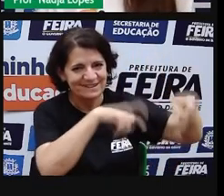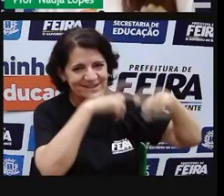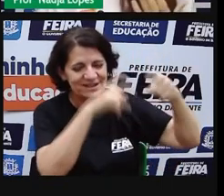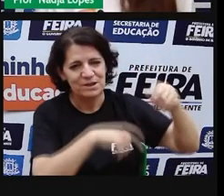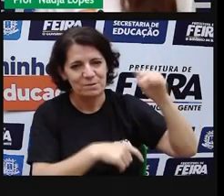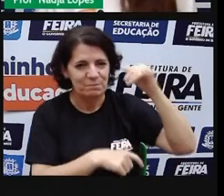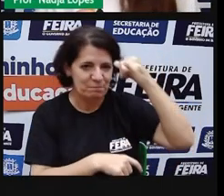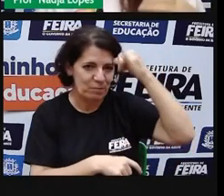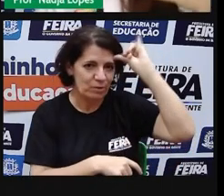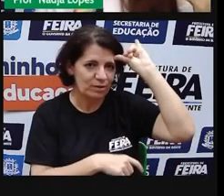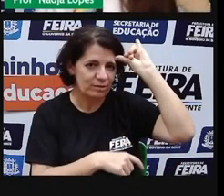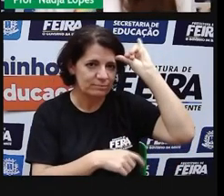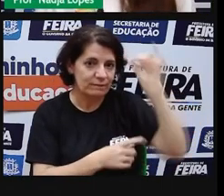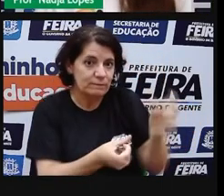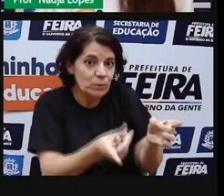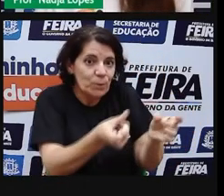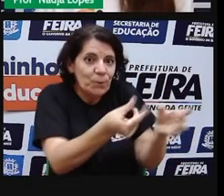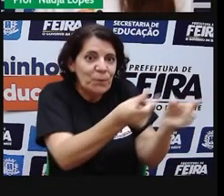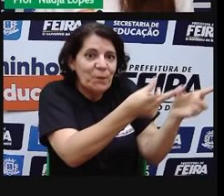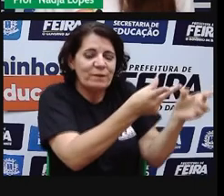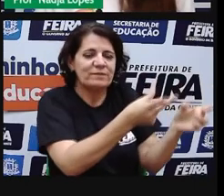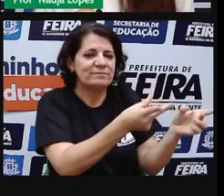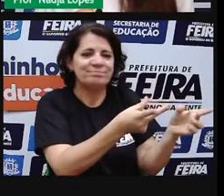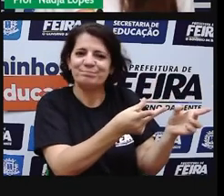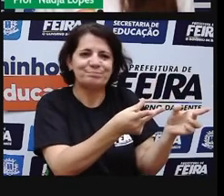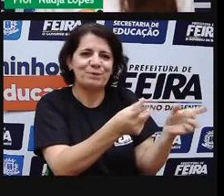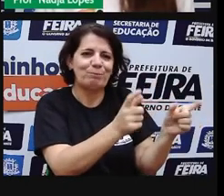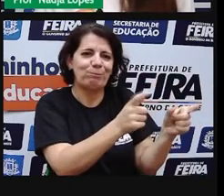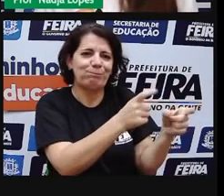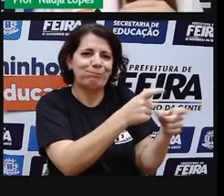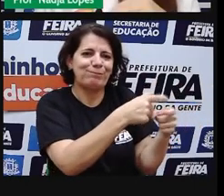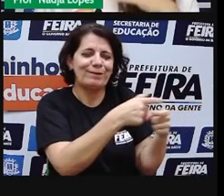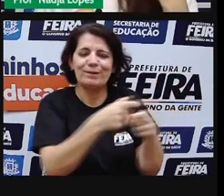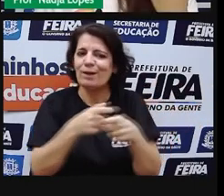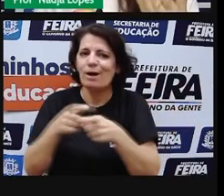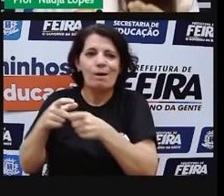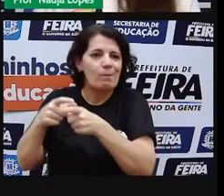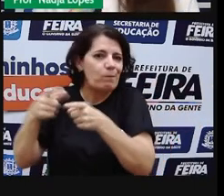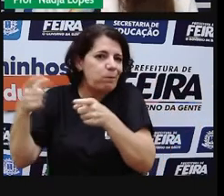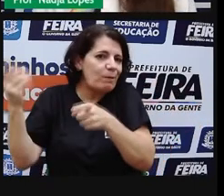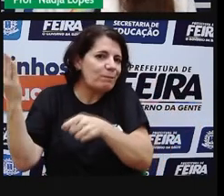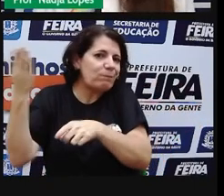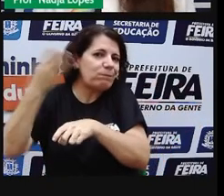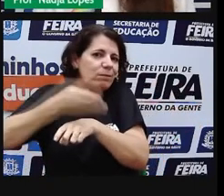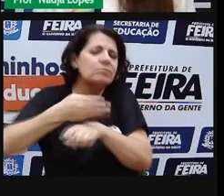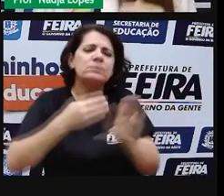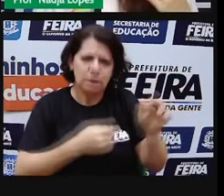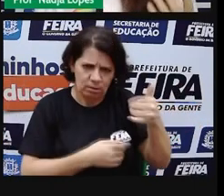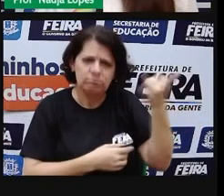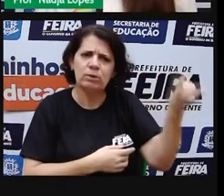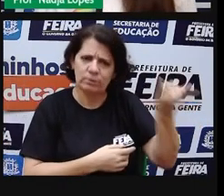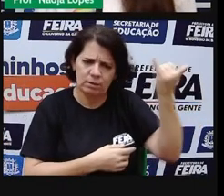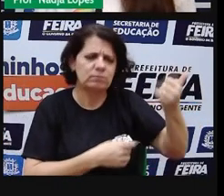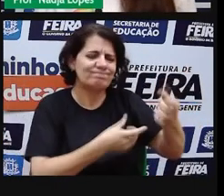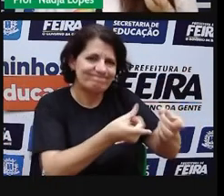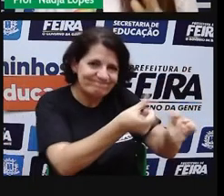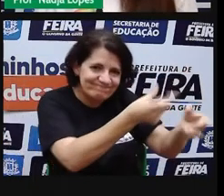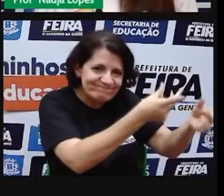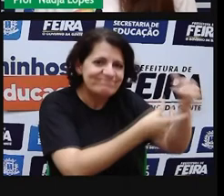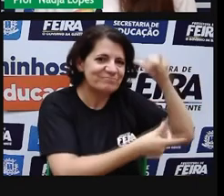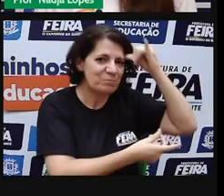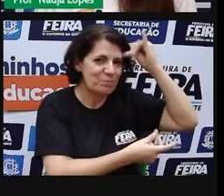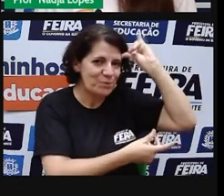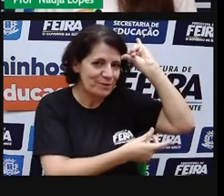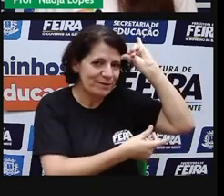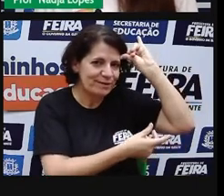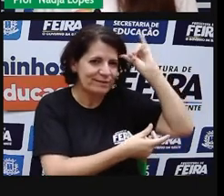atividade comercial tão forte, mas, ele não perdeu sua importância totalmente, diminuiu sua importância, mas